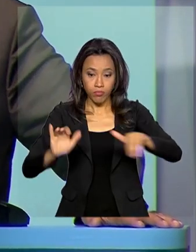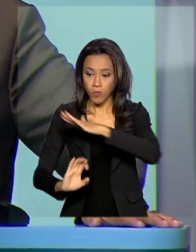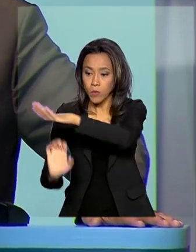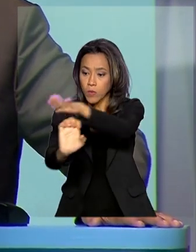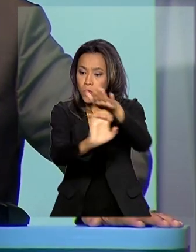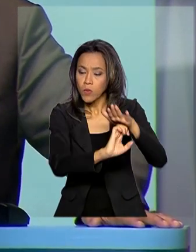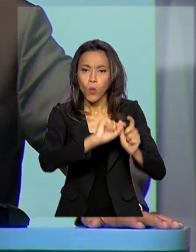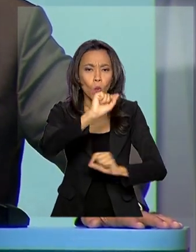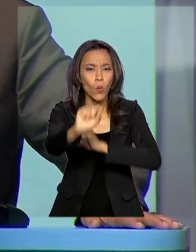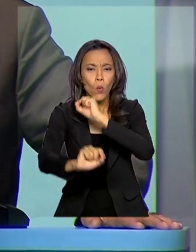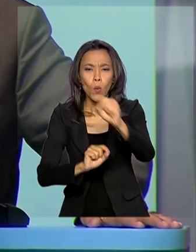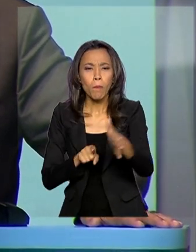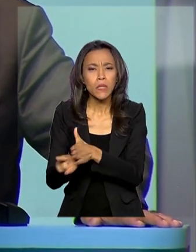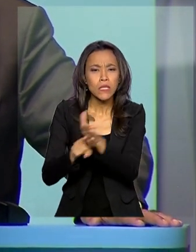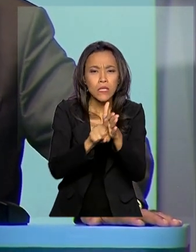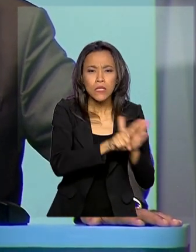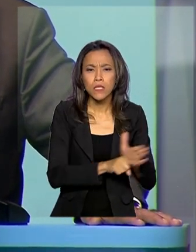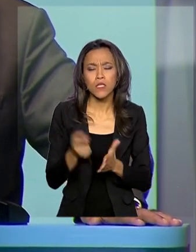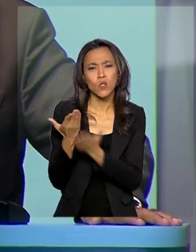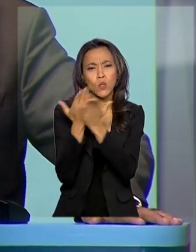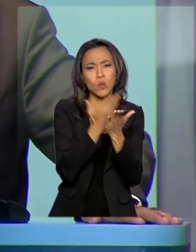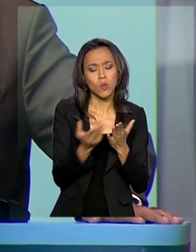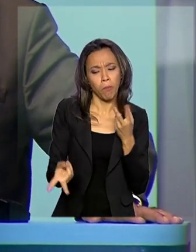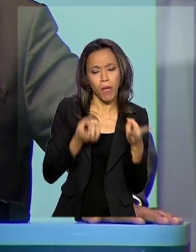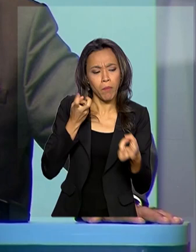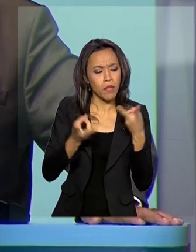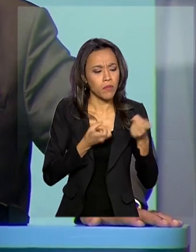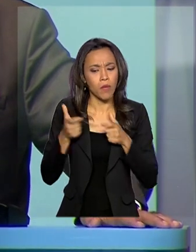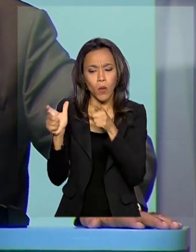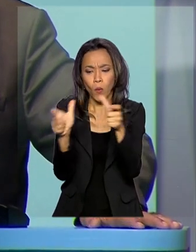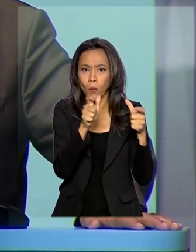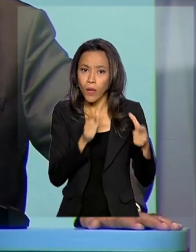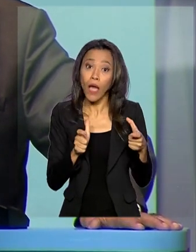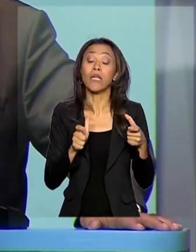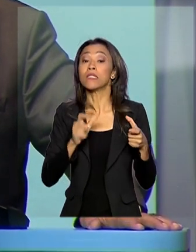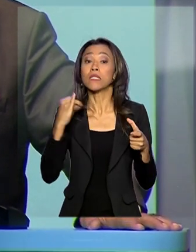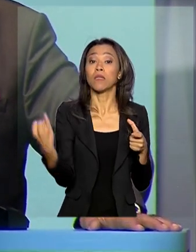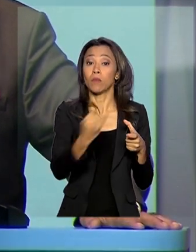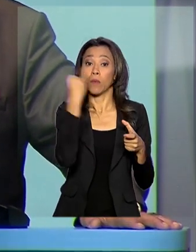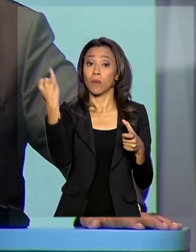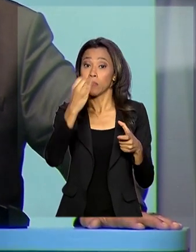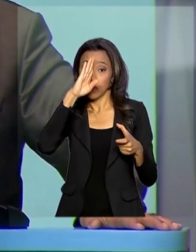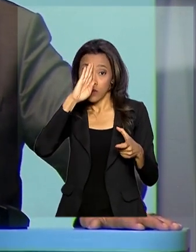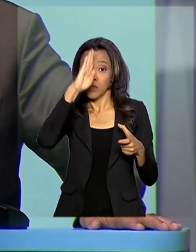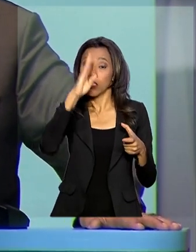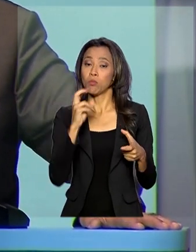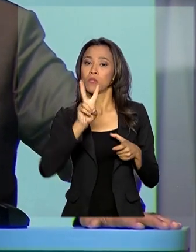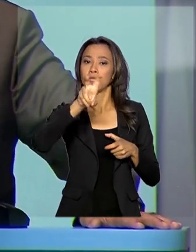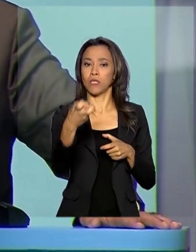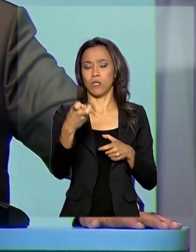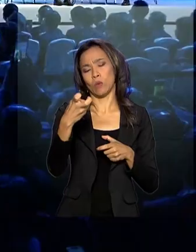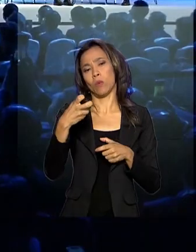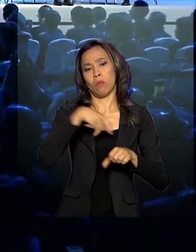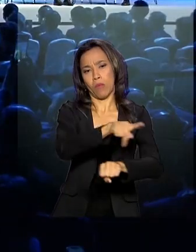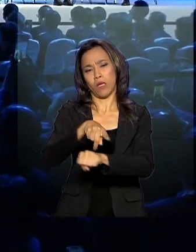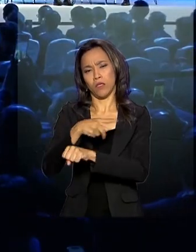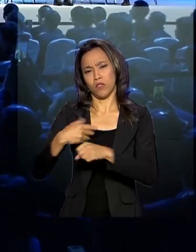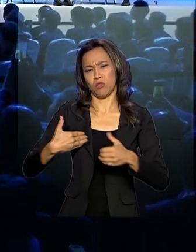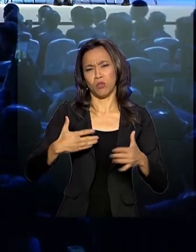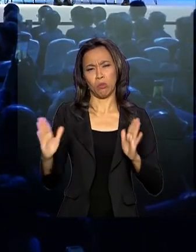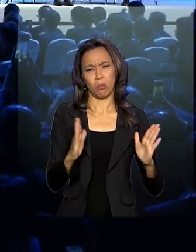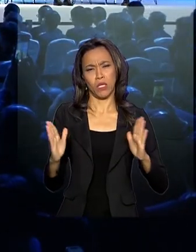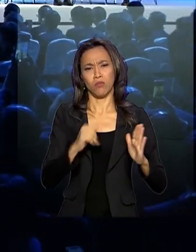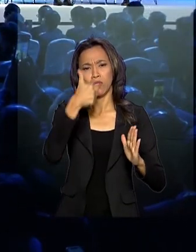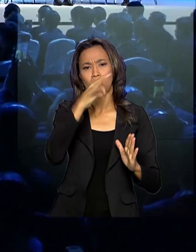estudo para identificar setores empresariais prioritários aos cinco países nos próximos dez anos. O presidente